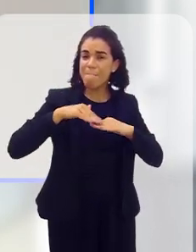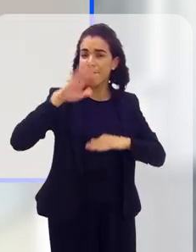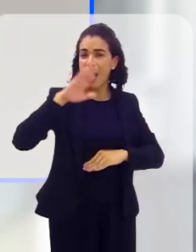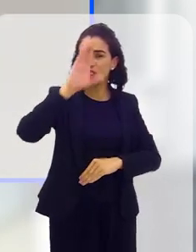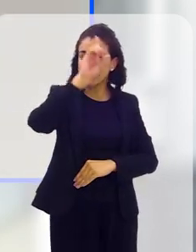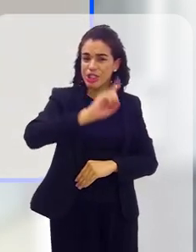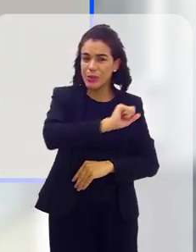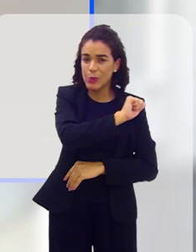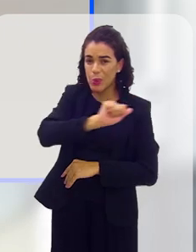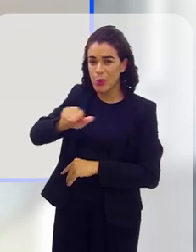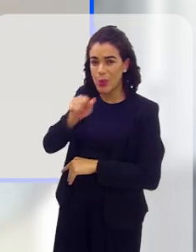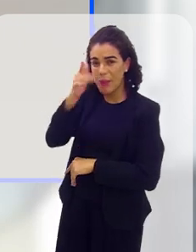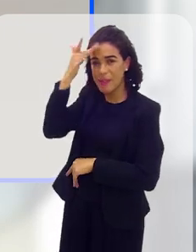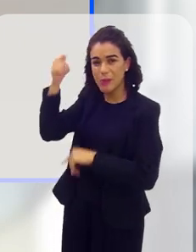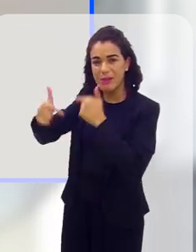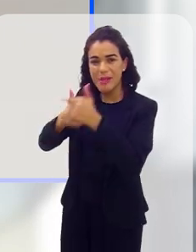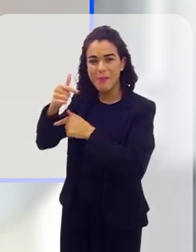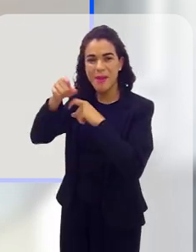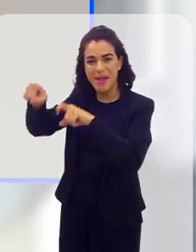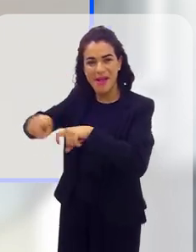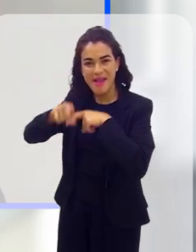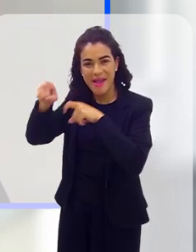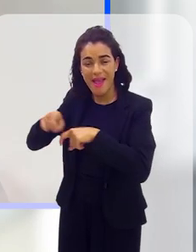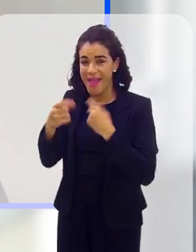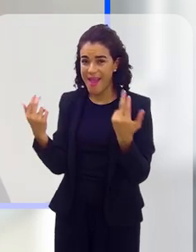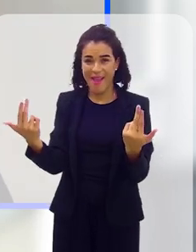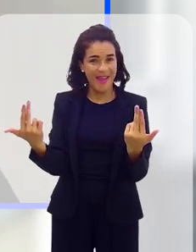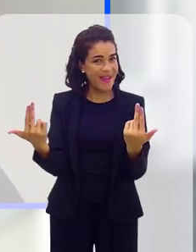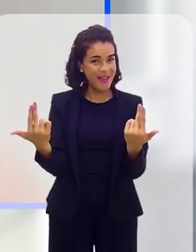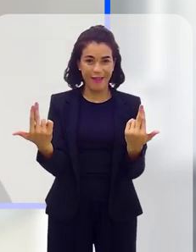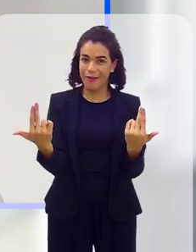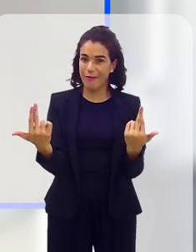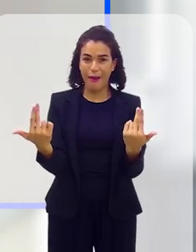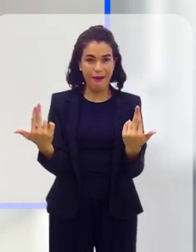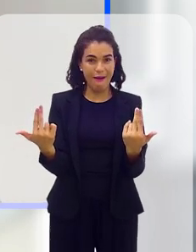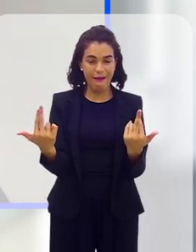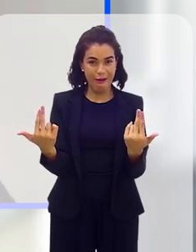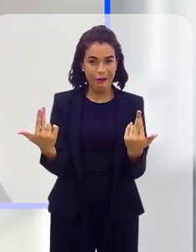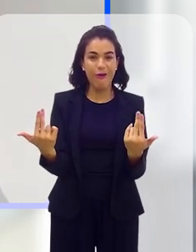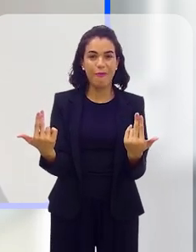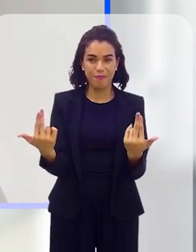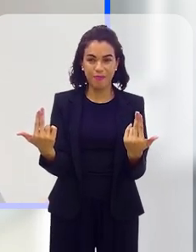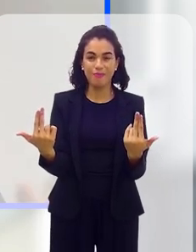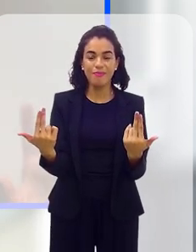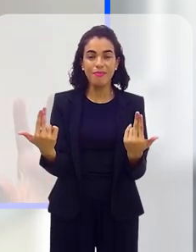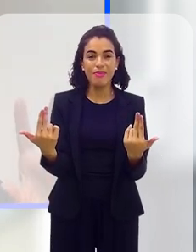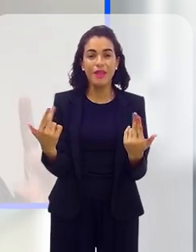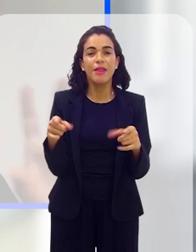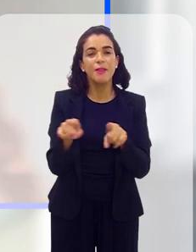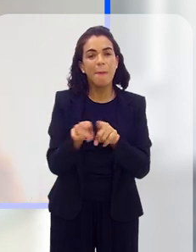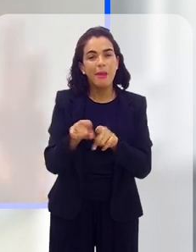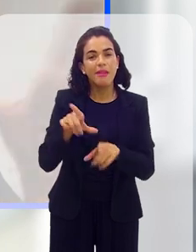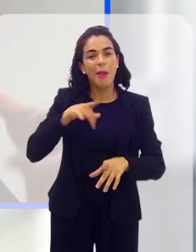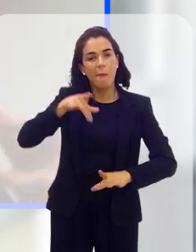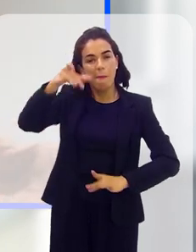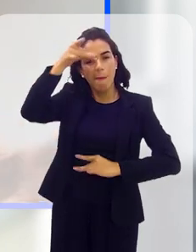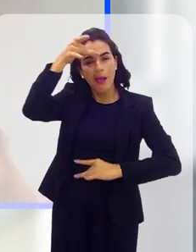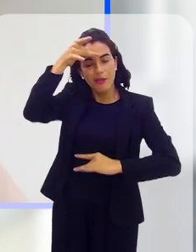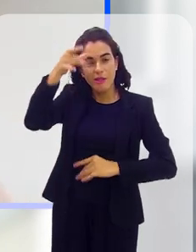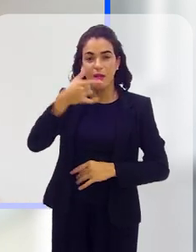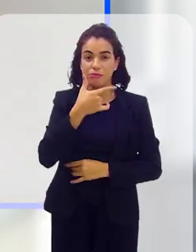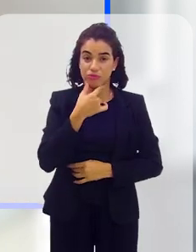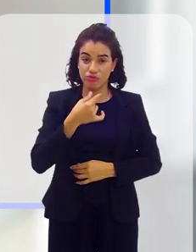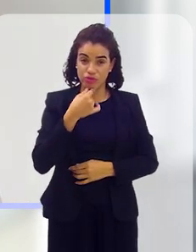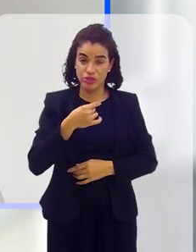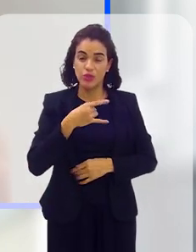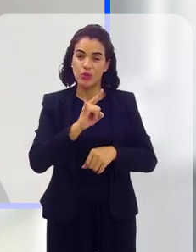mais direitos do que os outros, mas ela era uma escrava como outros. E ele coloca um personagem